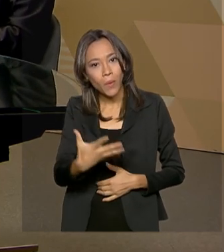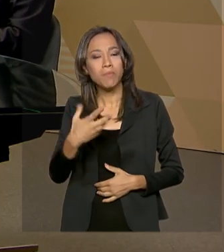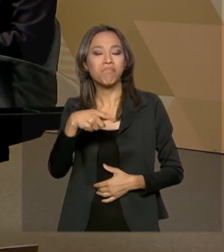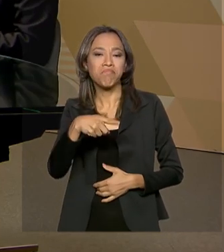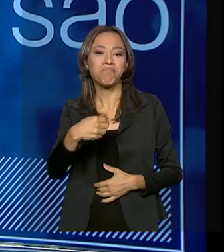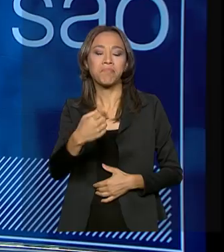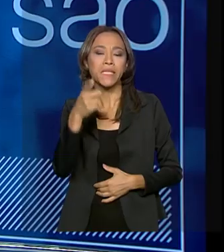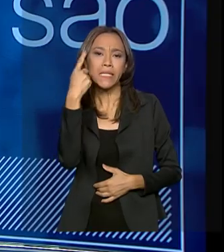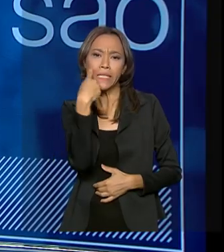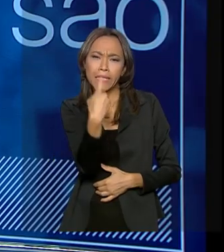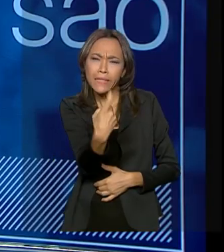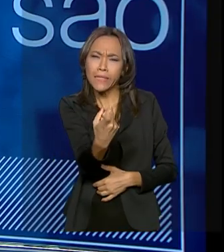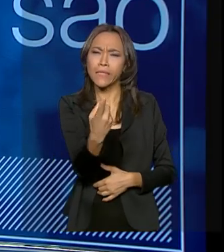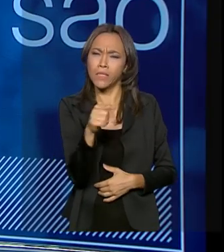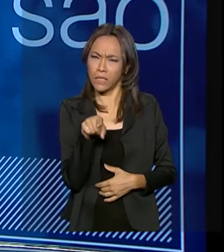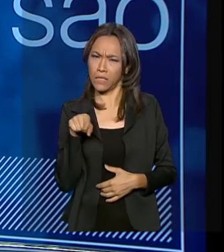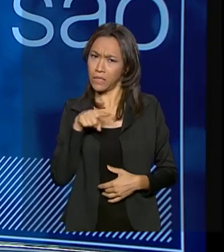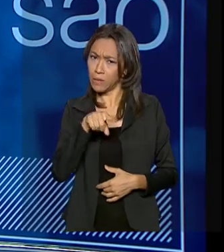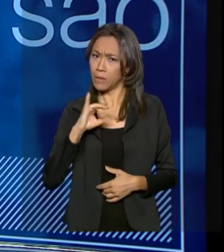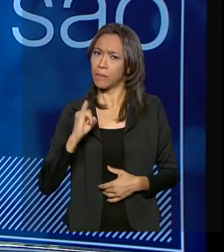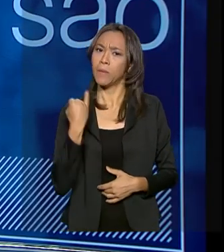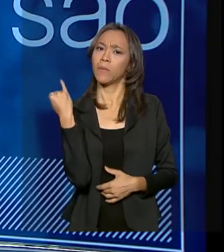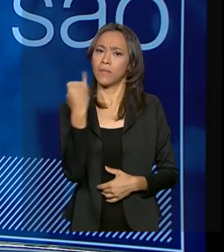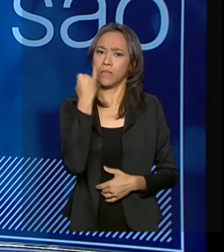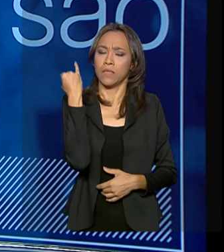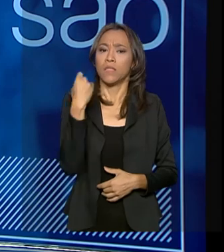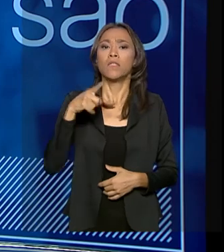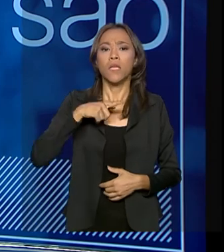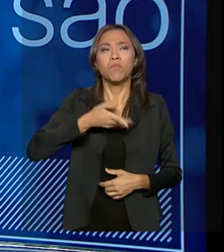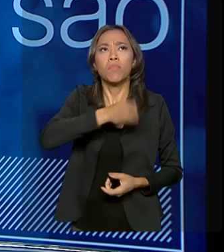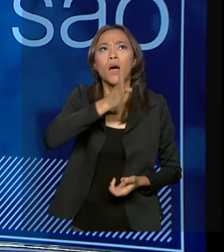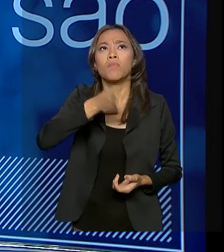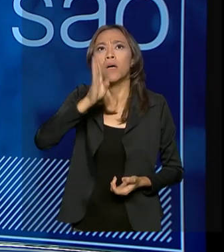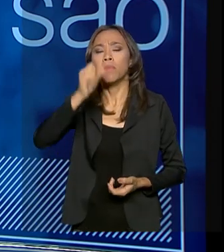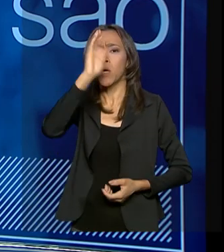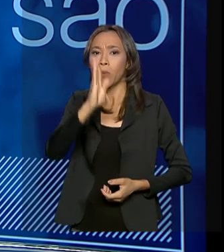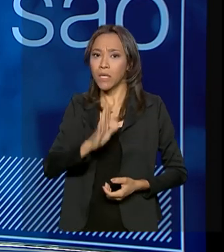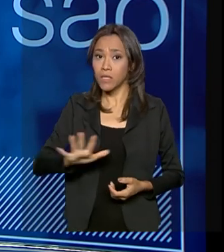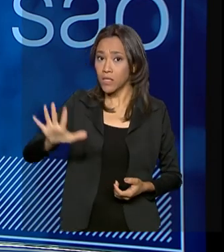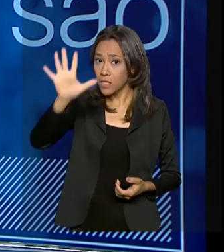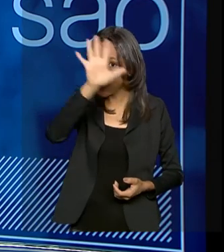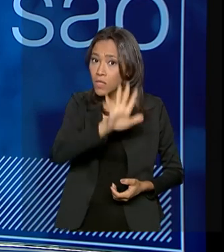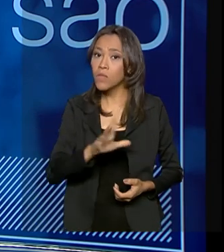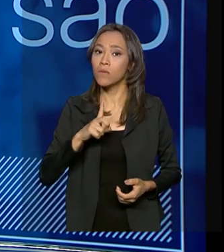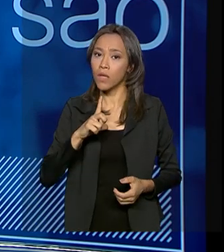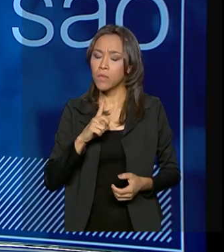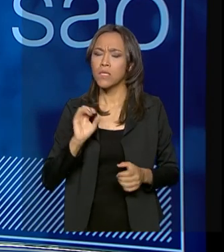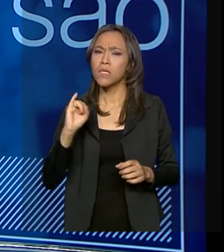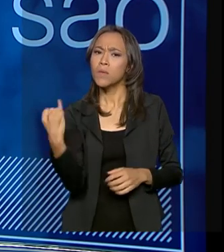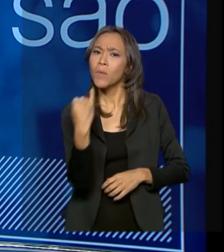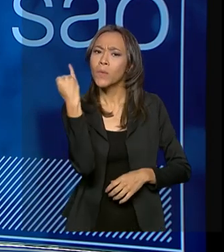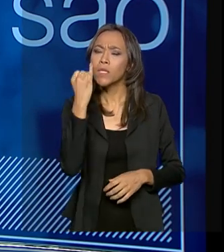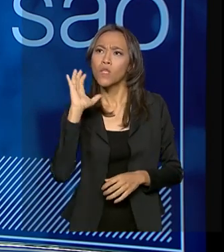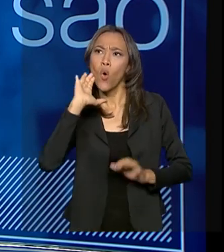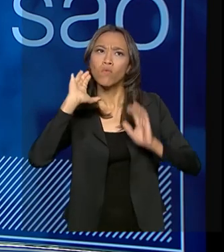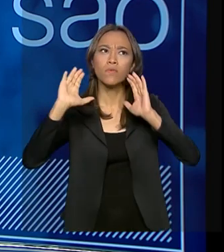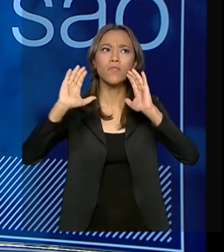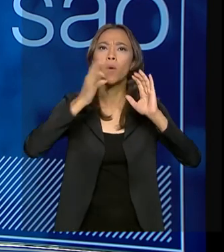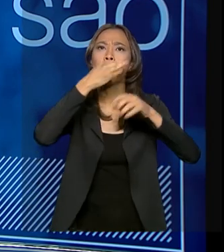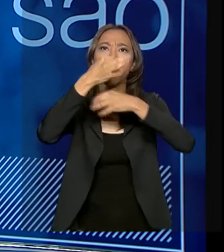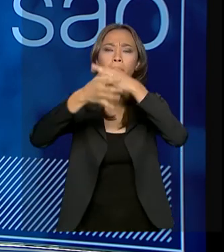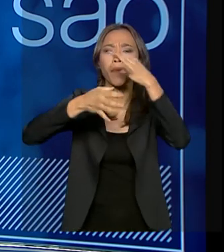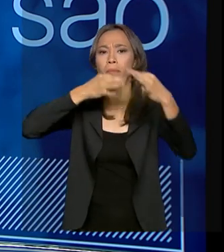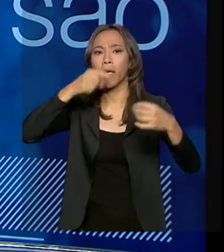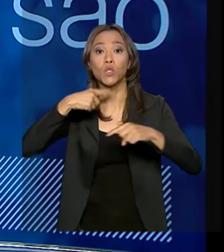muito interessante, isso é importante. Nós temos viajado o Brasil inteiro e é muito relevante ouvir as